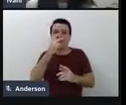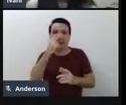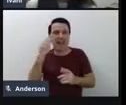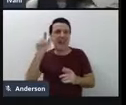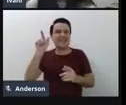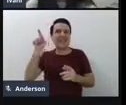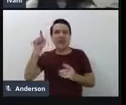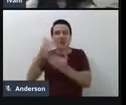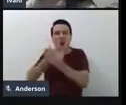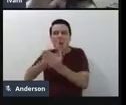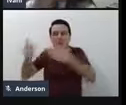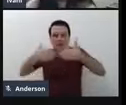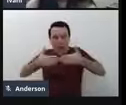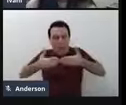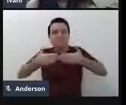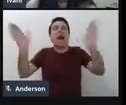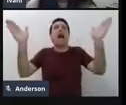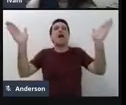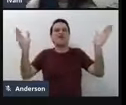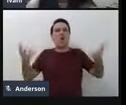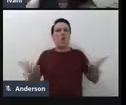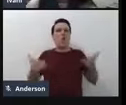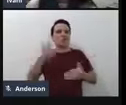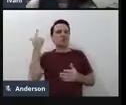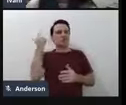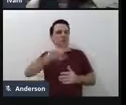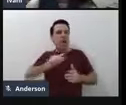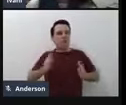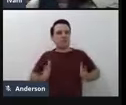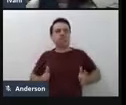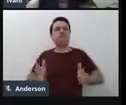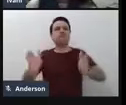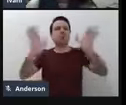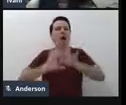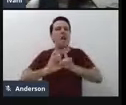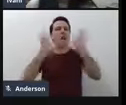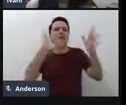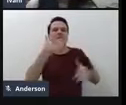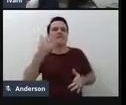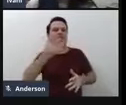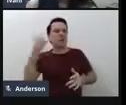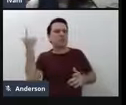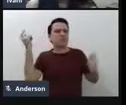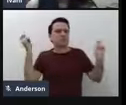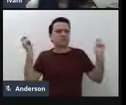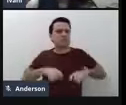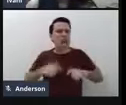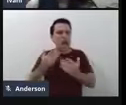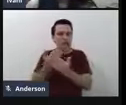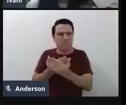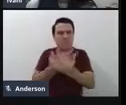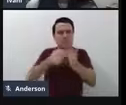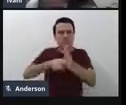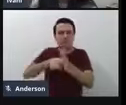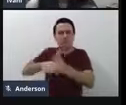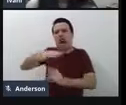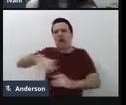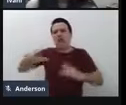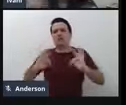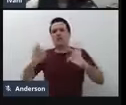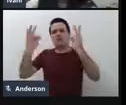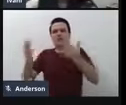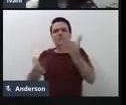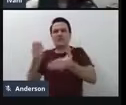realmente, para que a gente pudesse, agora, estar passando aí num caminho muito mais tranquilo de pesquisa nessa área. Não tão